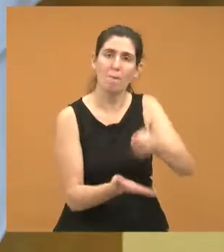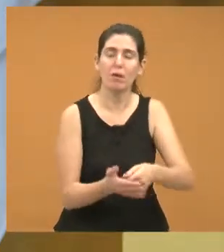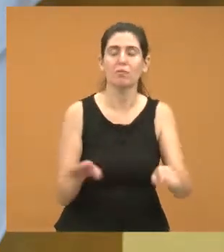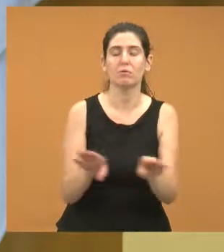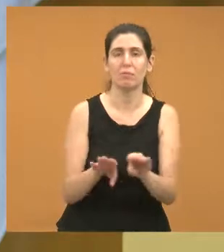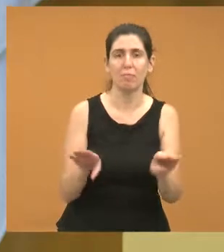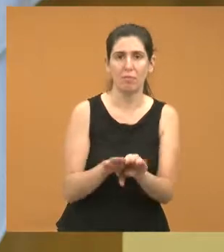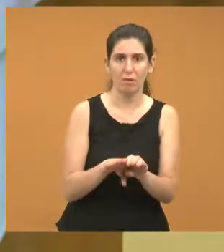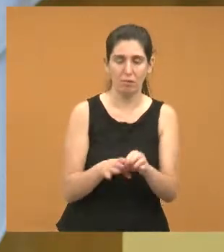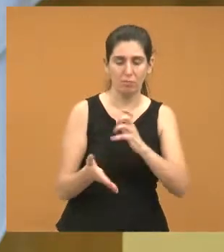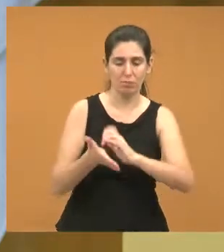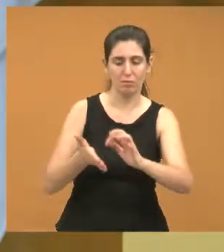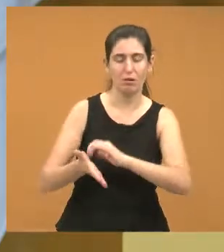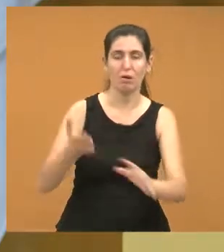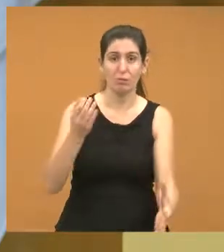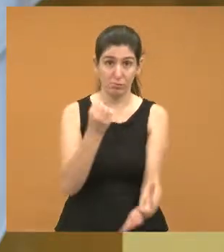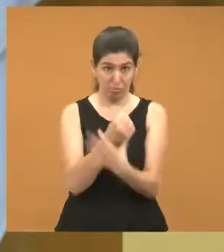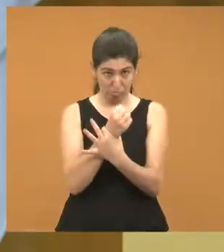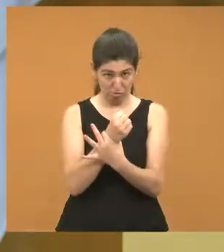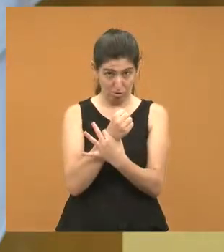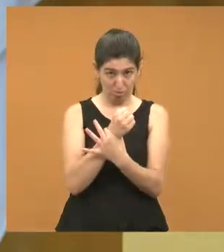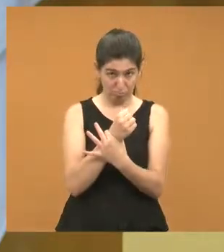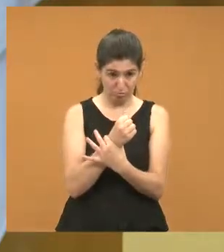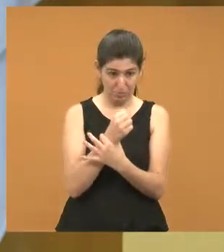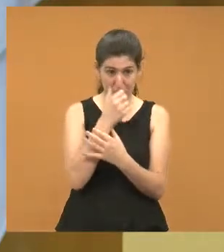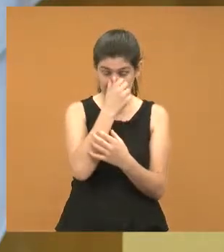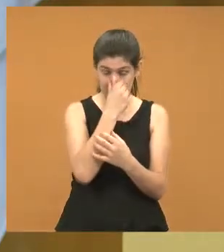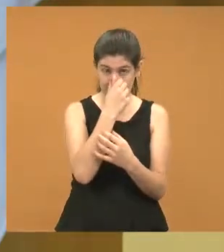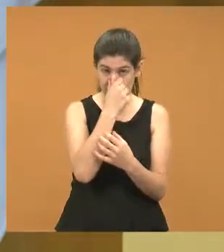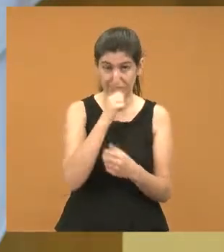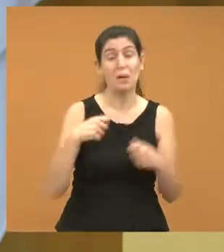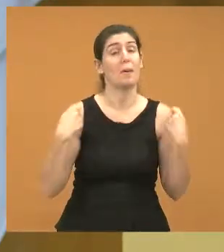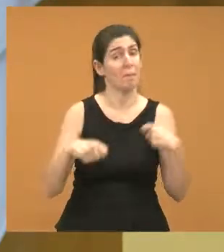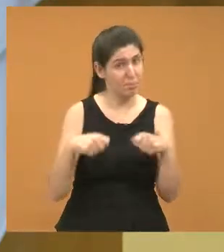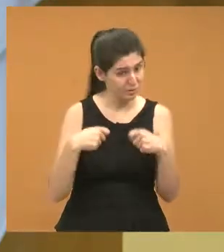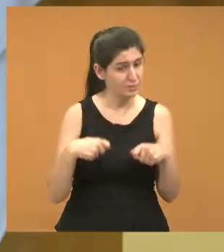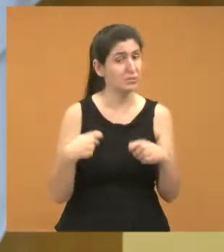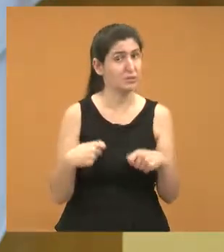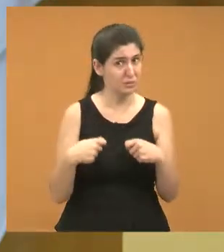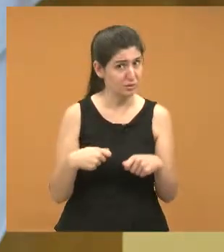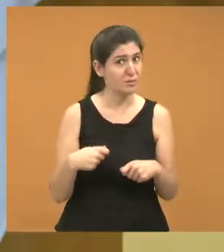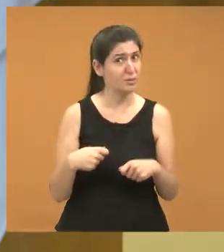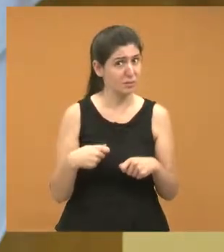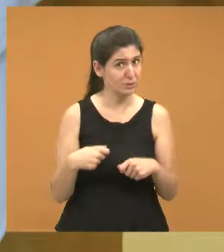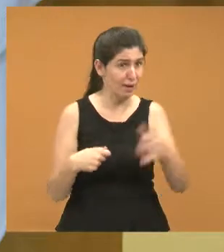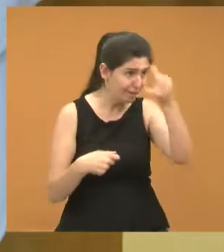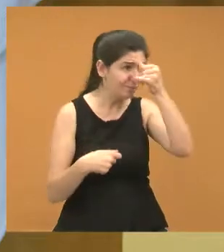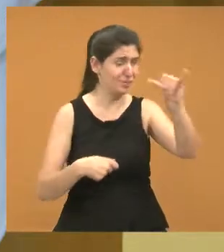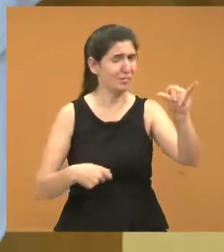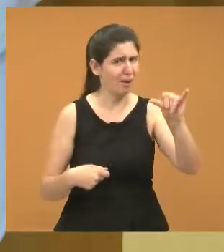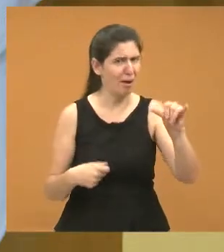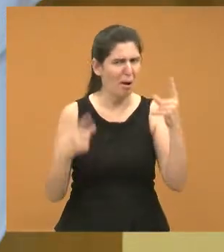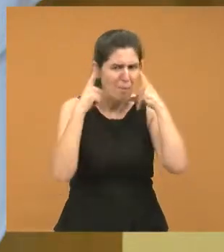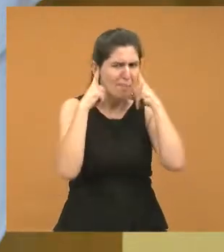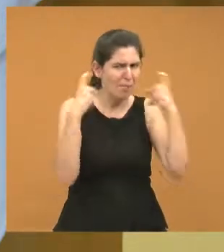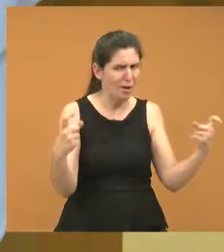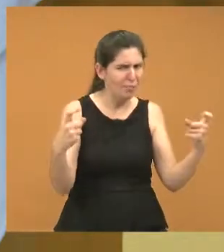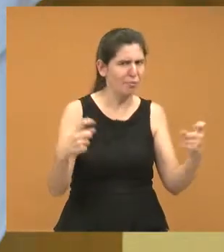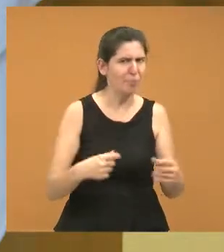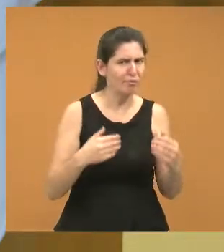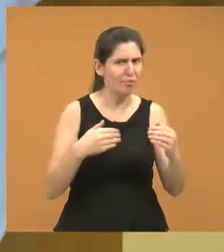Segurança e Defesa do Cidadão, porque alguma providência tem que ser tomada, gente. Eu não quero aqui pensar que o mal